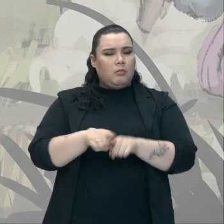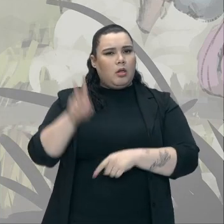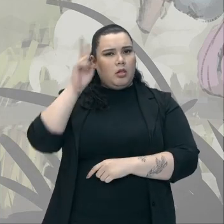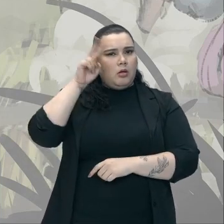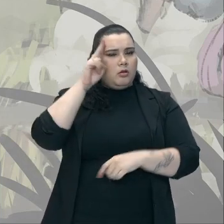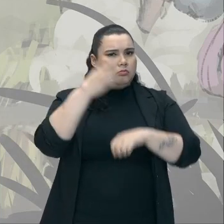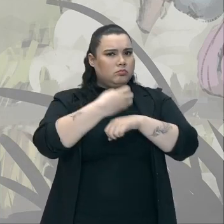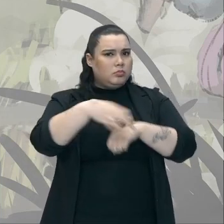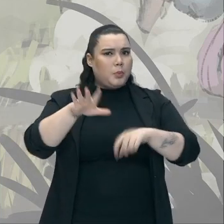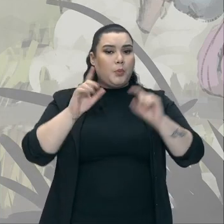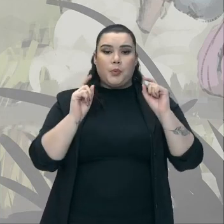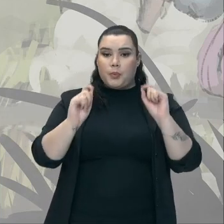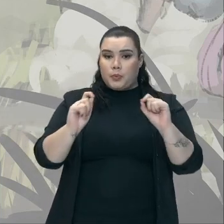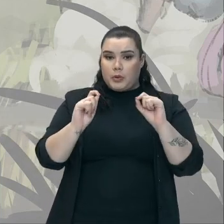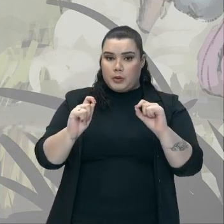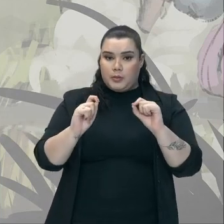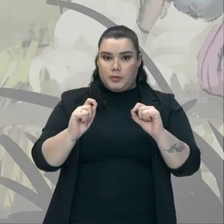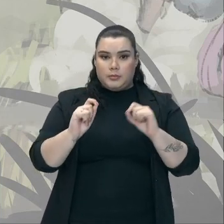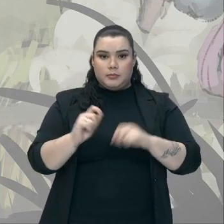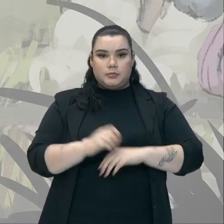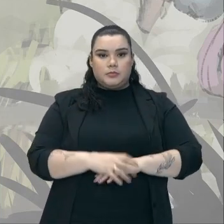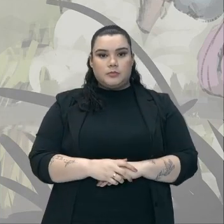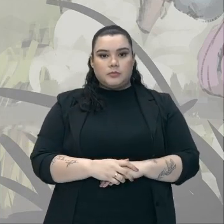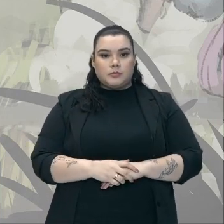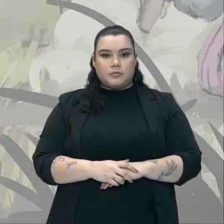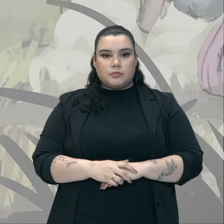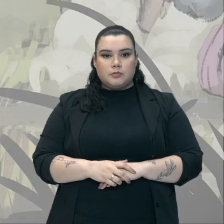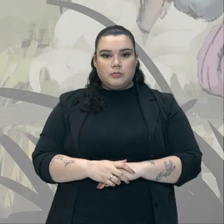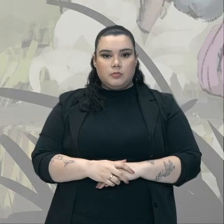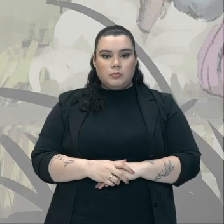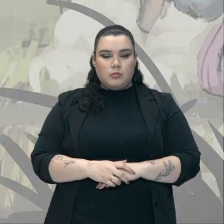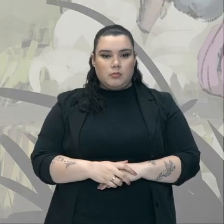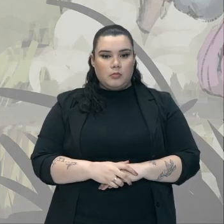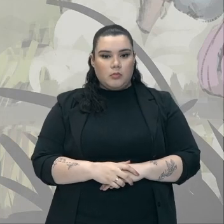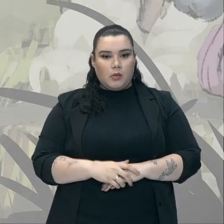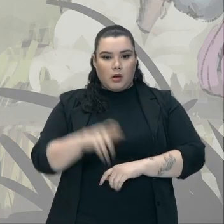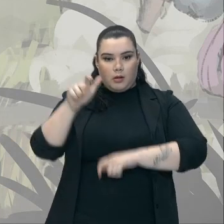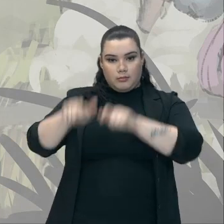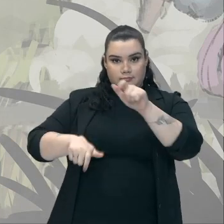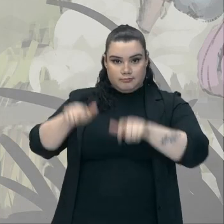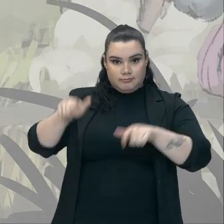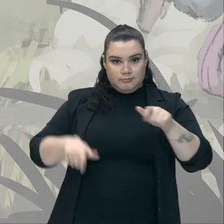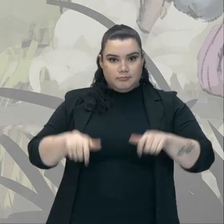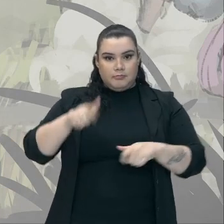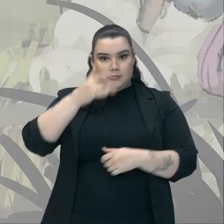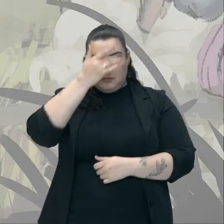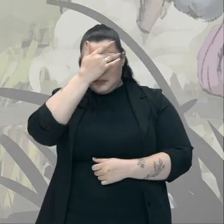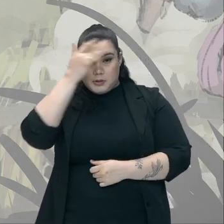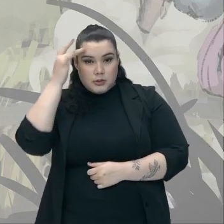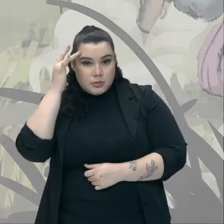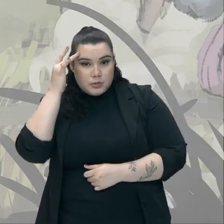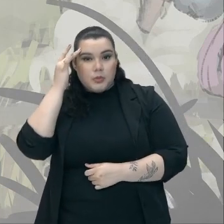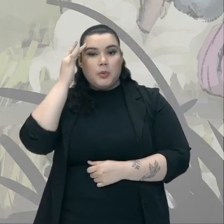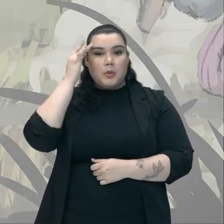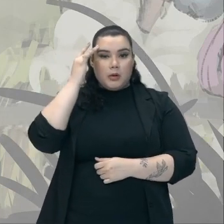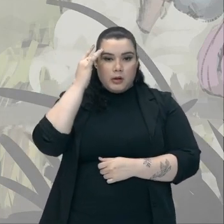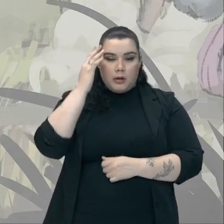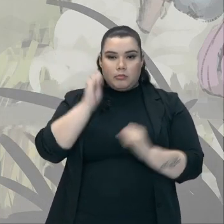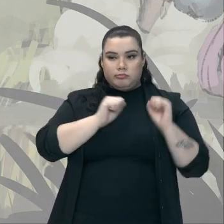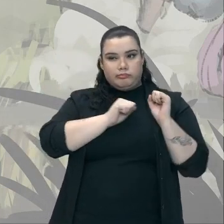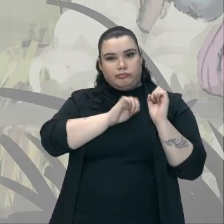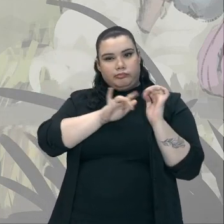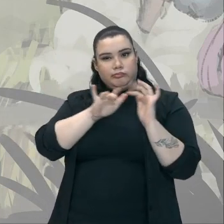Que A princípio Quando Essas pessoas Foram Para a região Da